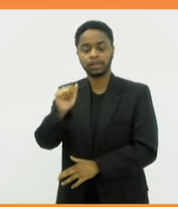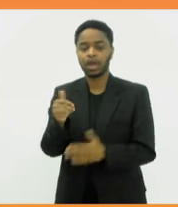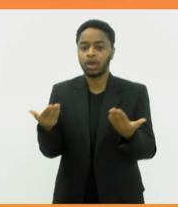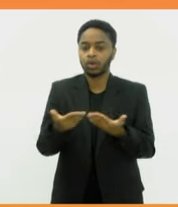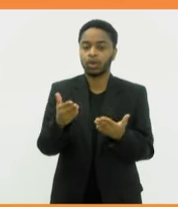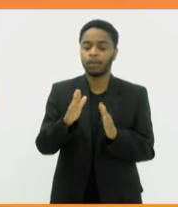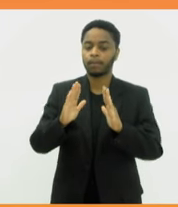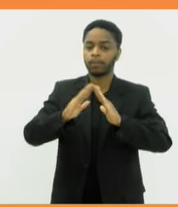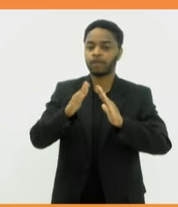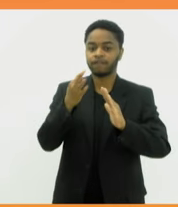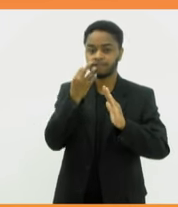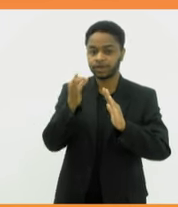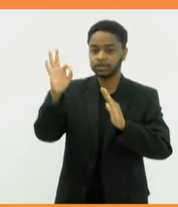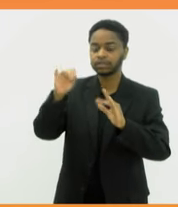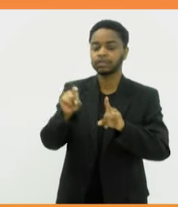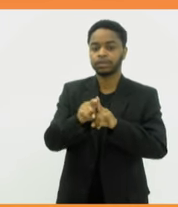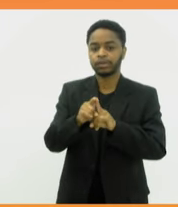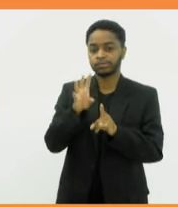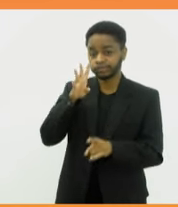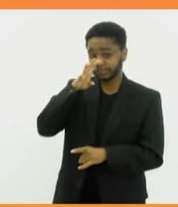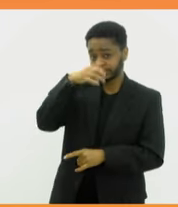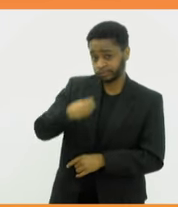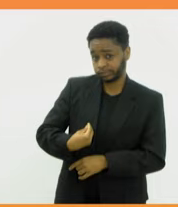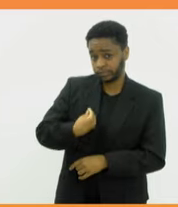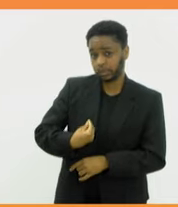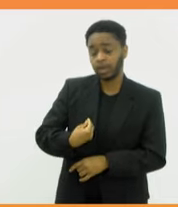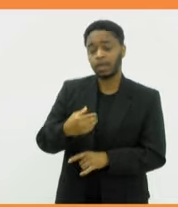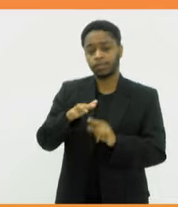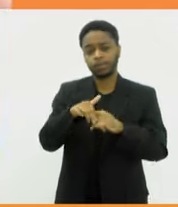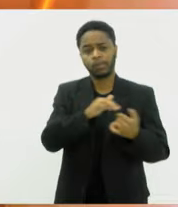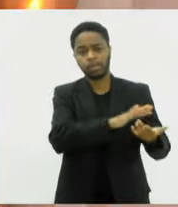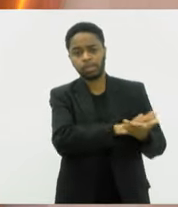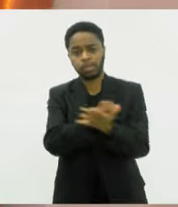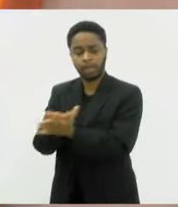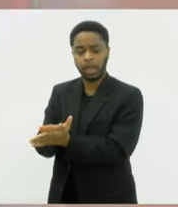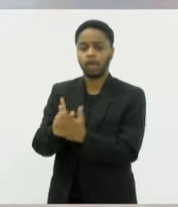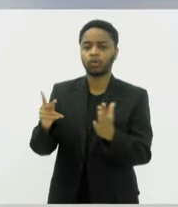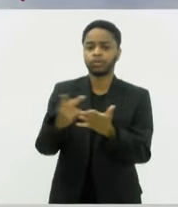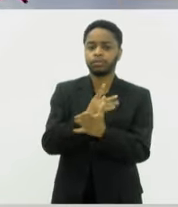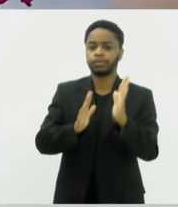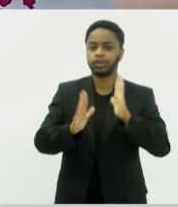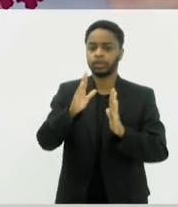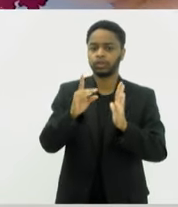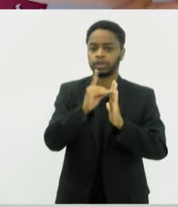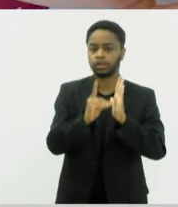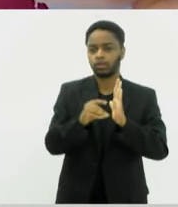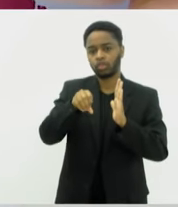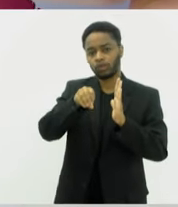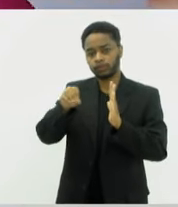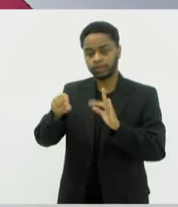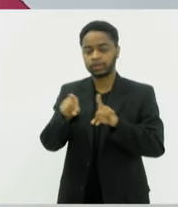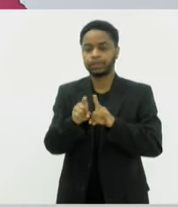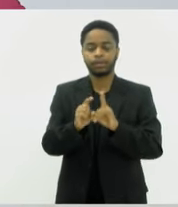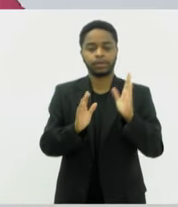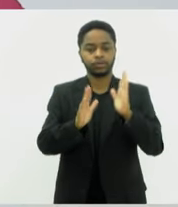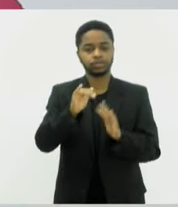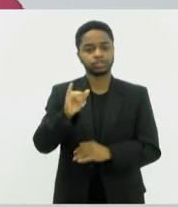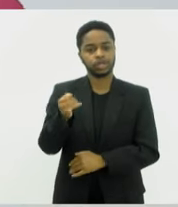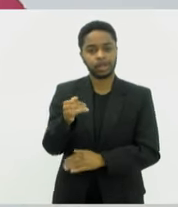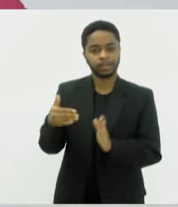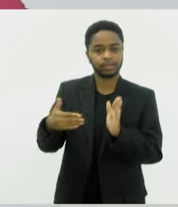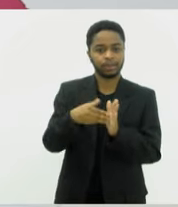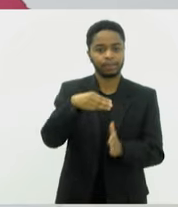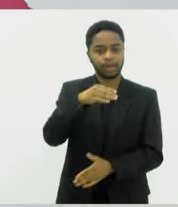sobrevivente dos massacres no Ruanda, ocorridos na década de 90 Entre janeiro e março de 2024, o número de